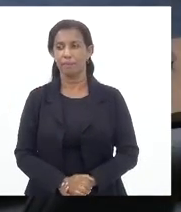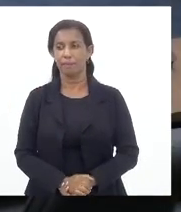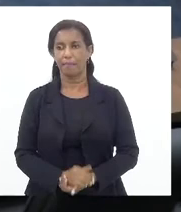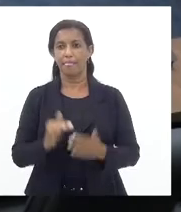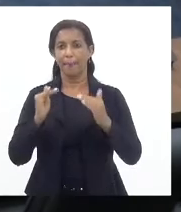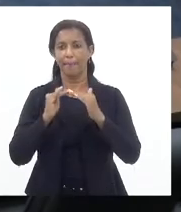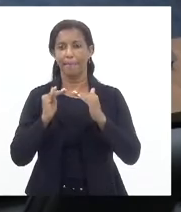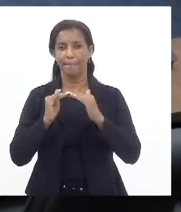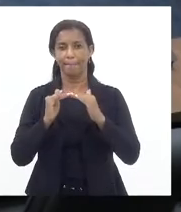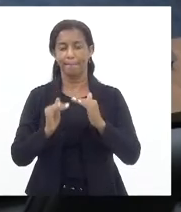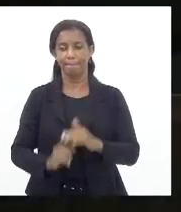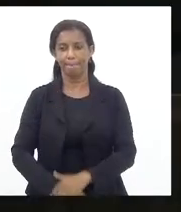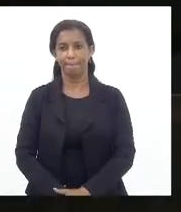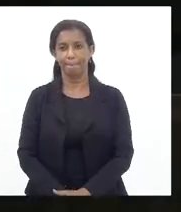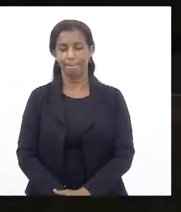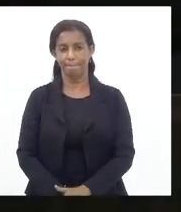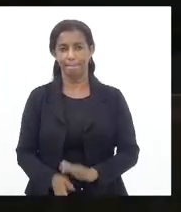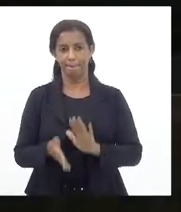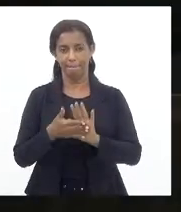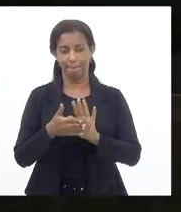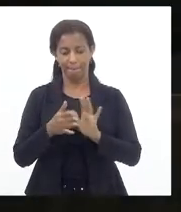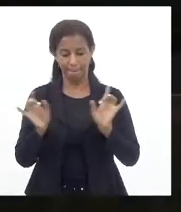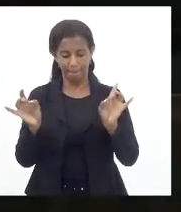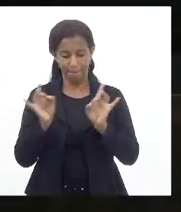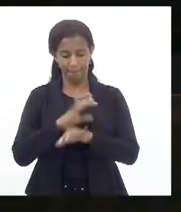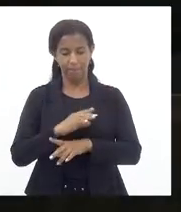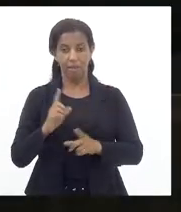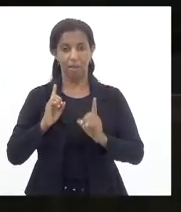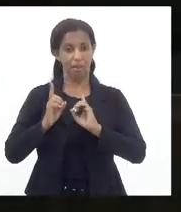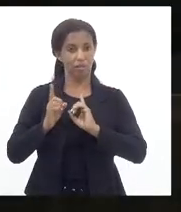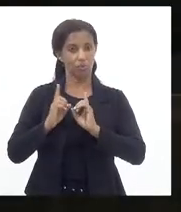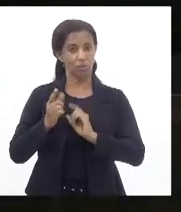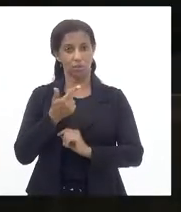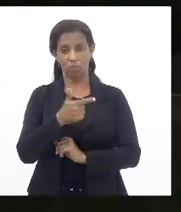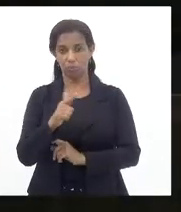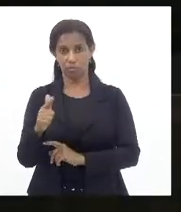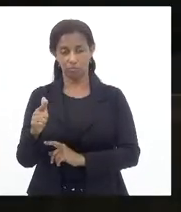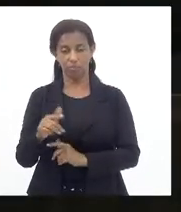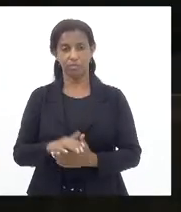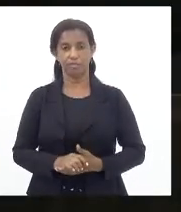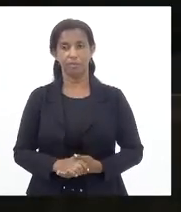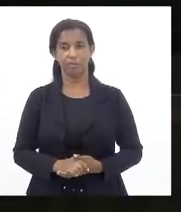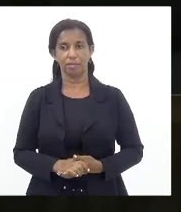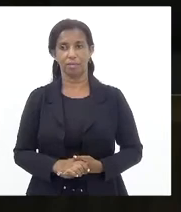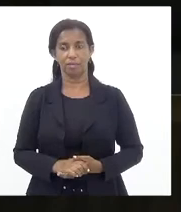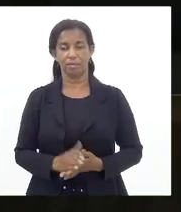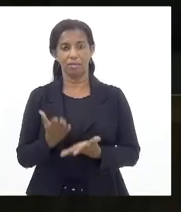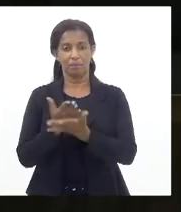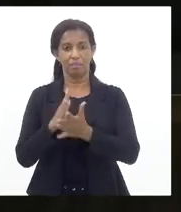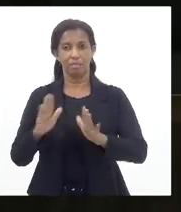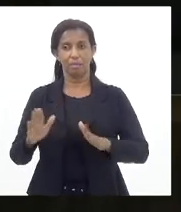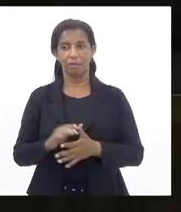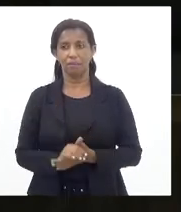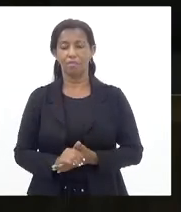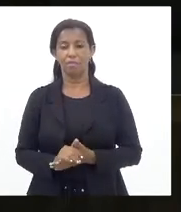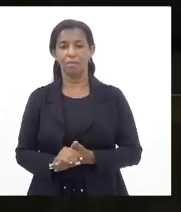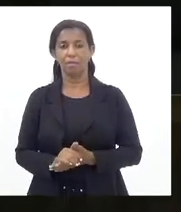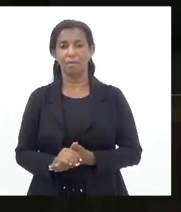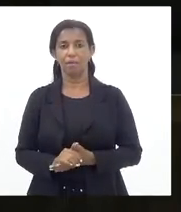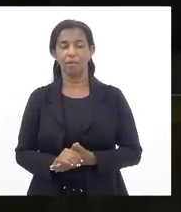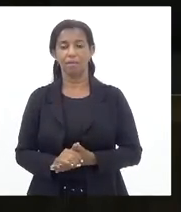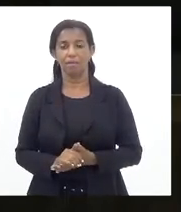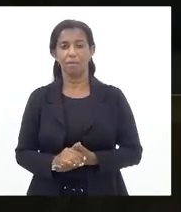Favorável. Com os pareceres emitidos, em discussão, não havendo quem queira discutir, encerrada a discussão, o projeto